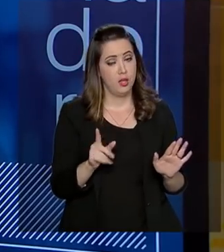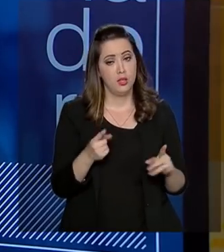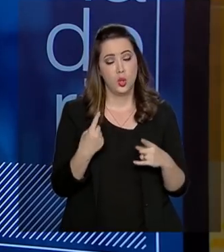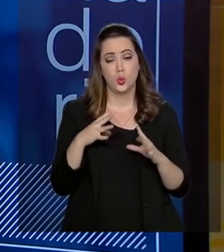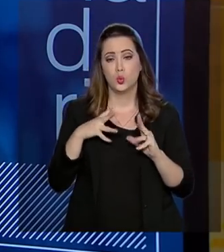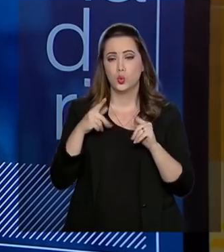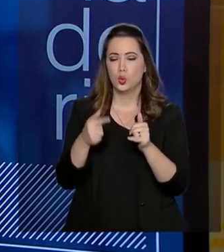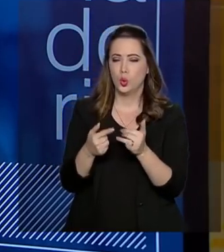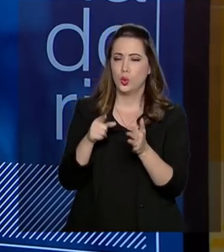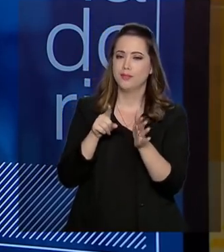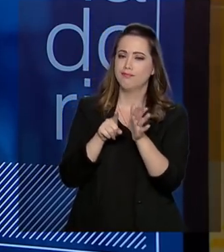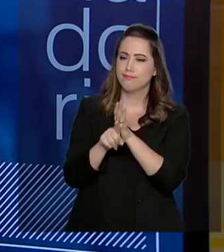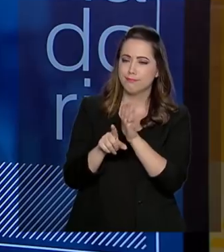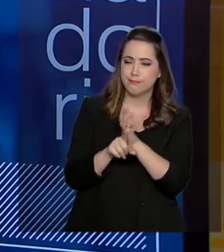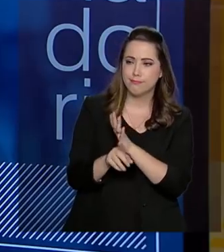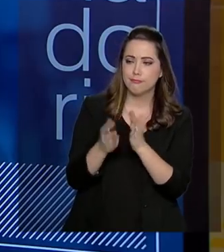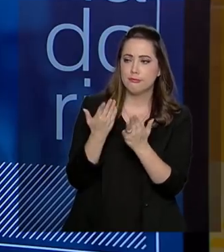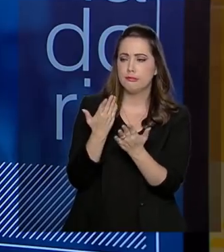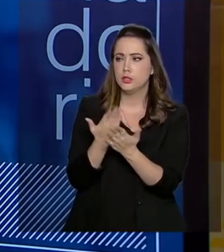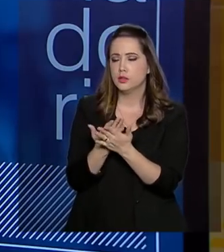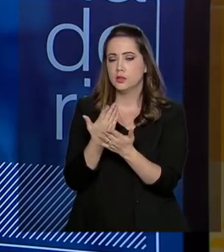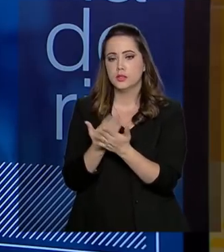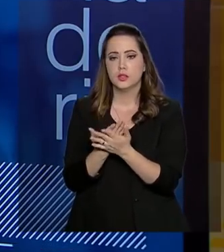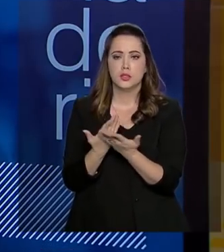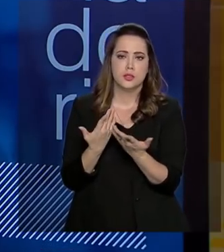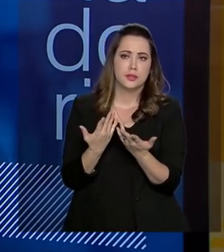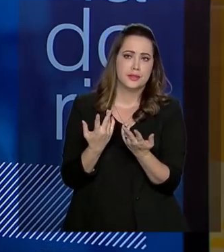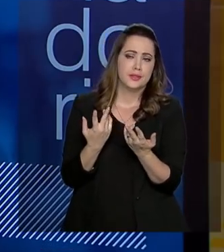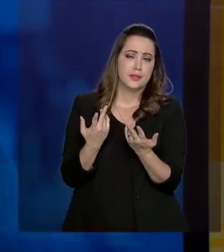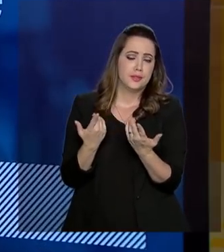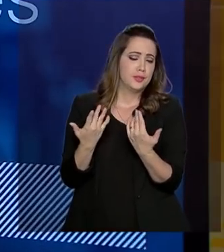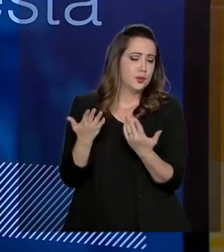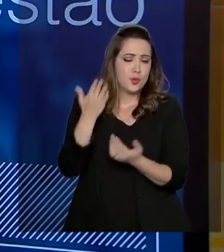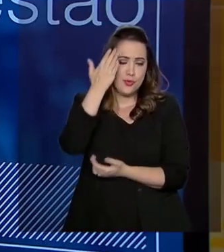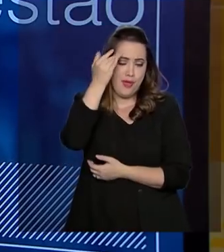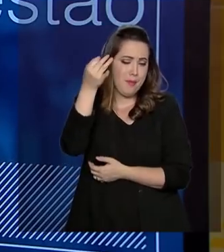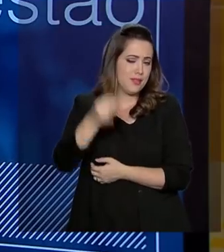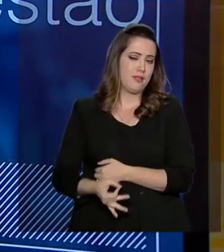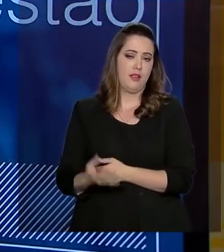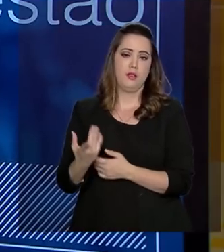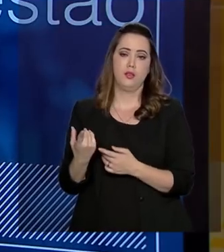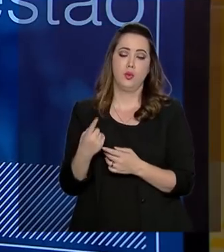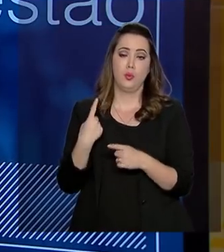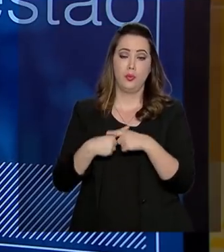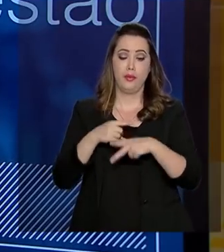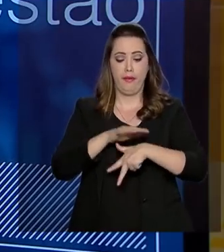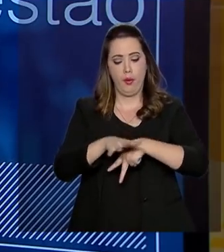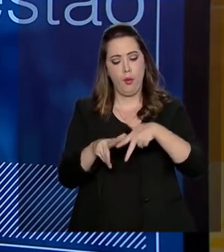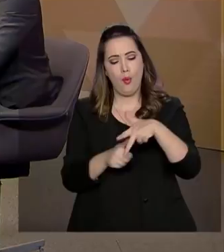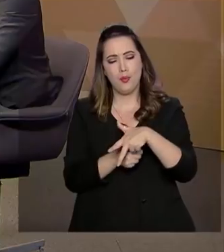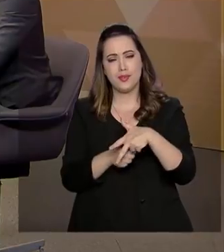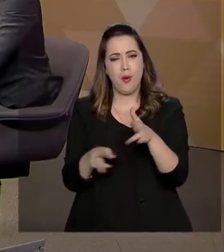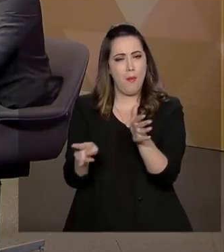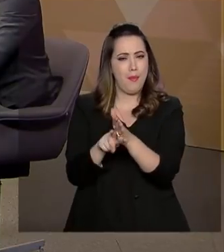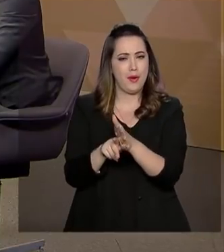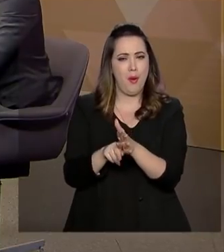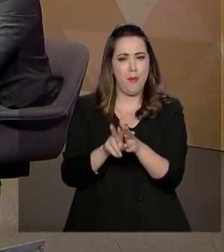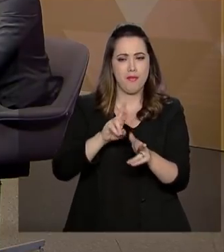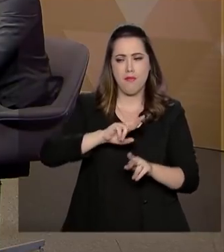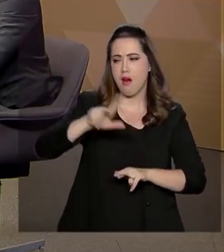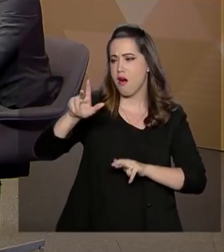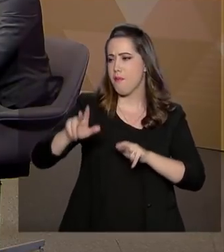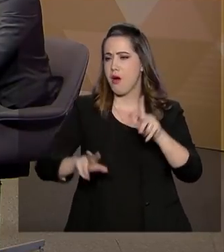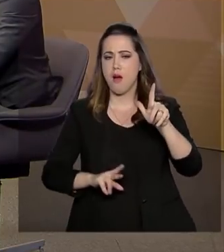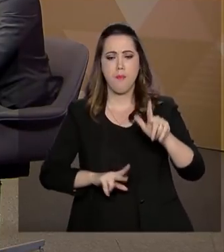projeções, são... Não existe, porque a corrupção por si só... Ela é difusa. Ela é difusa,